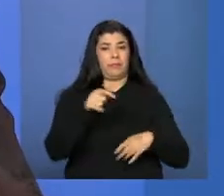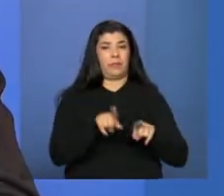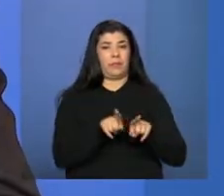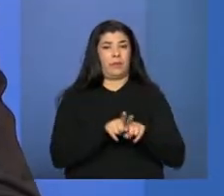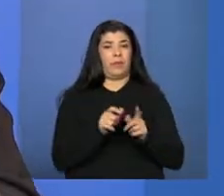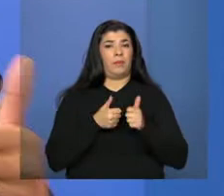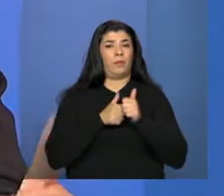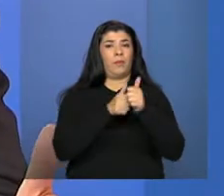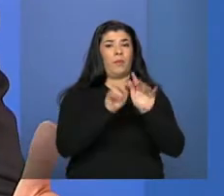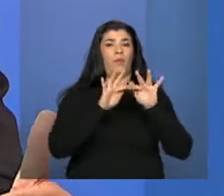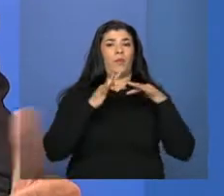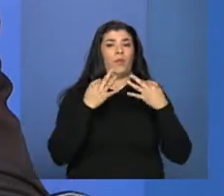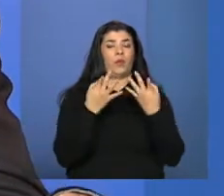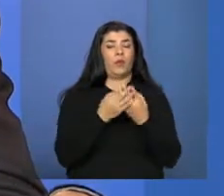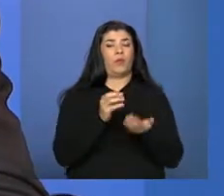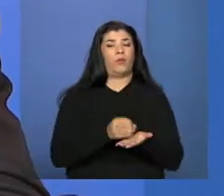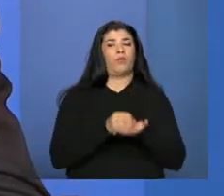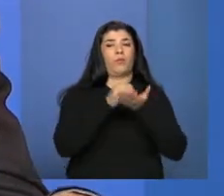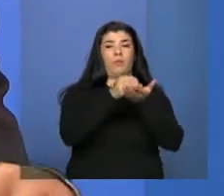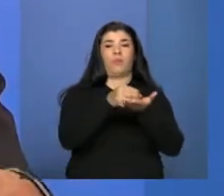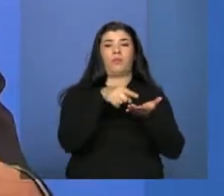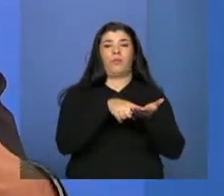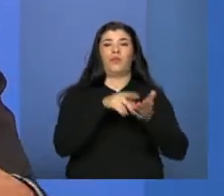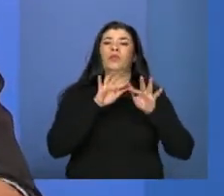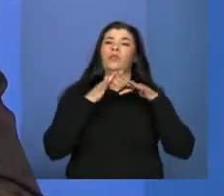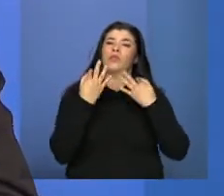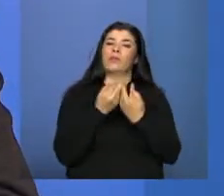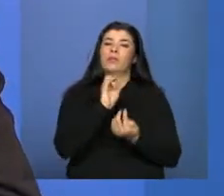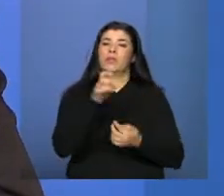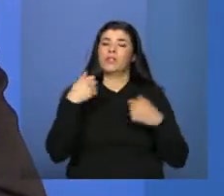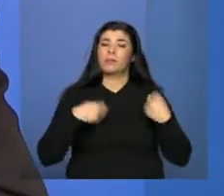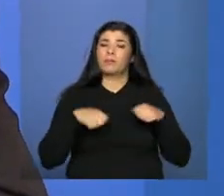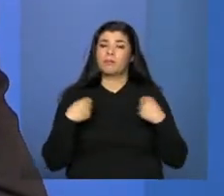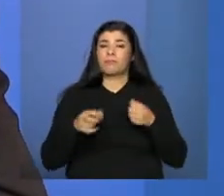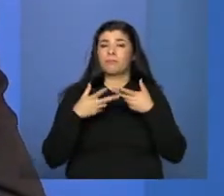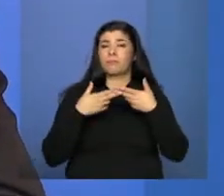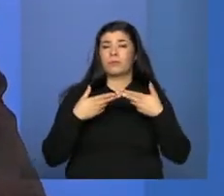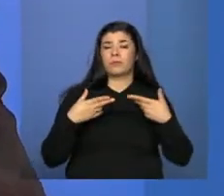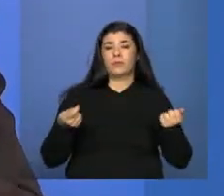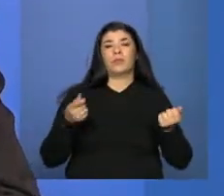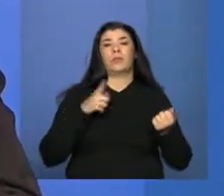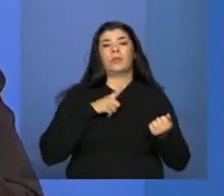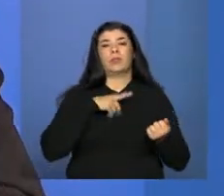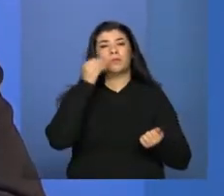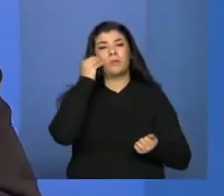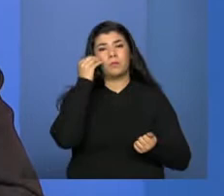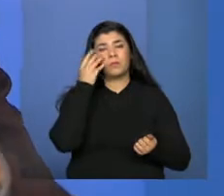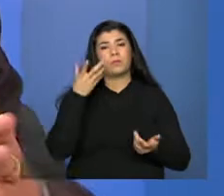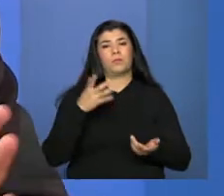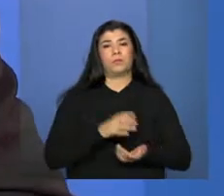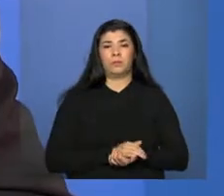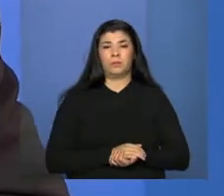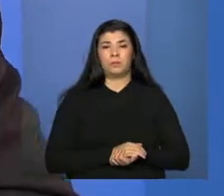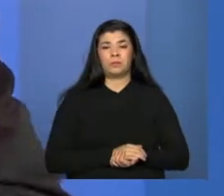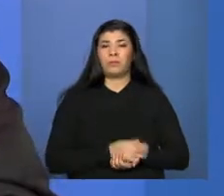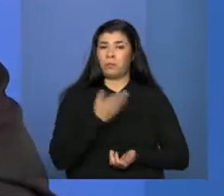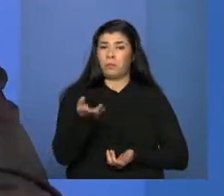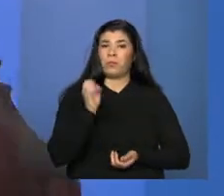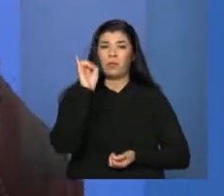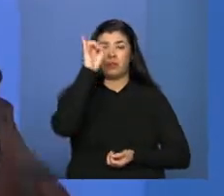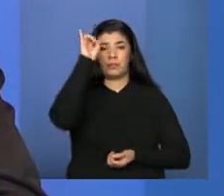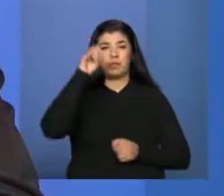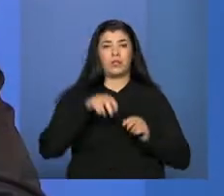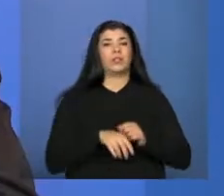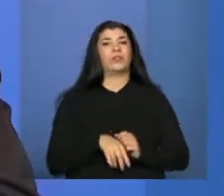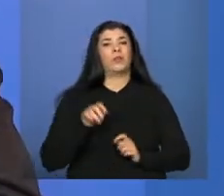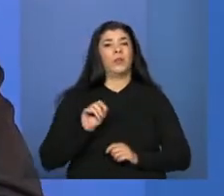para apoiar essa família nas situações com as quais essas famílias estão vivenciando. Essa é uma questão importante. Primeiro,